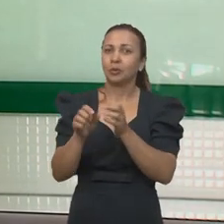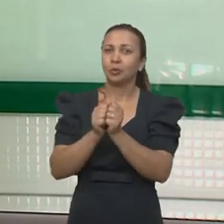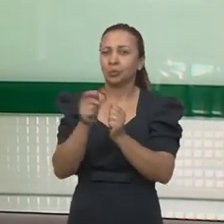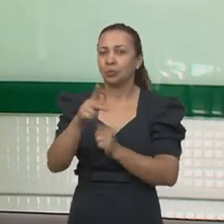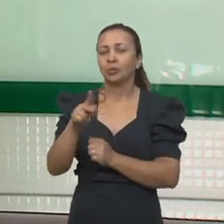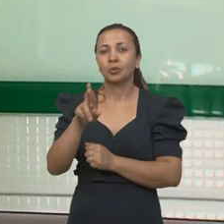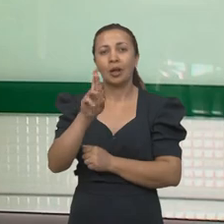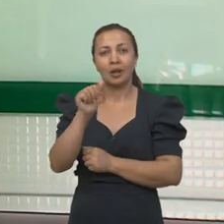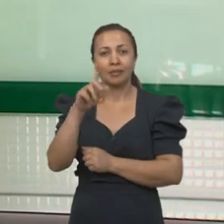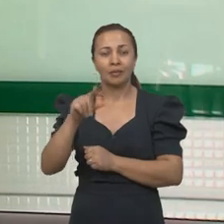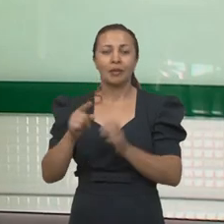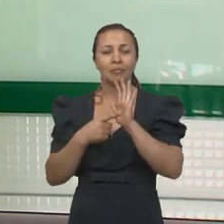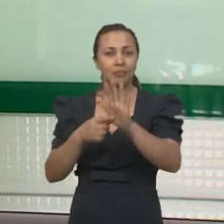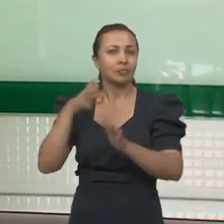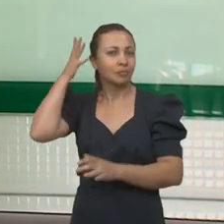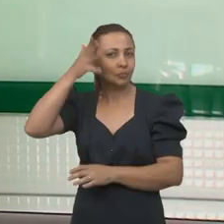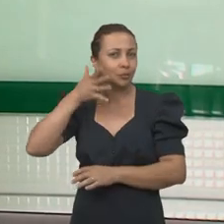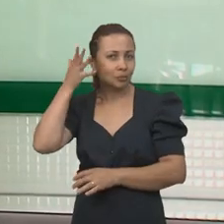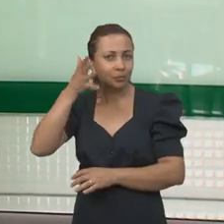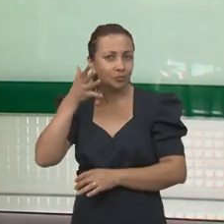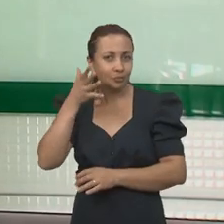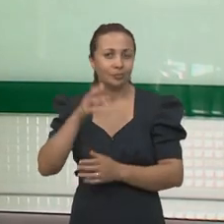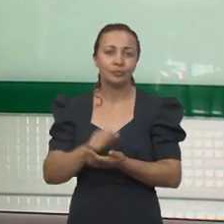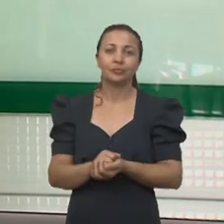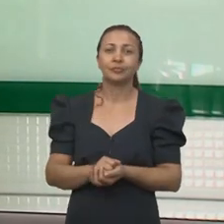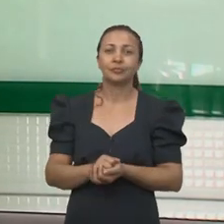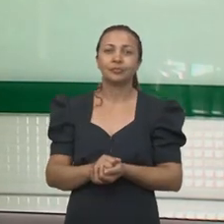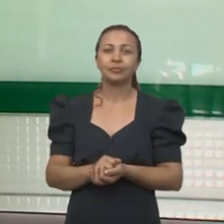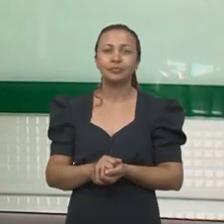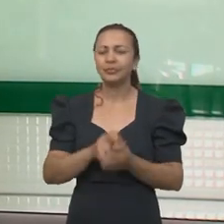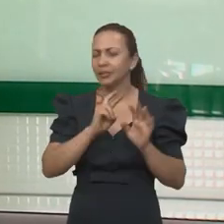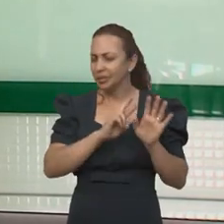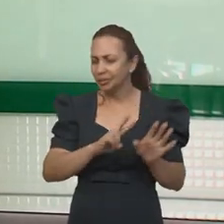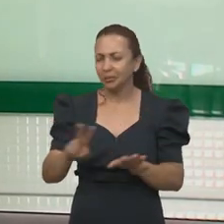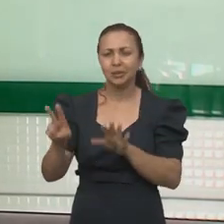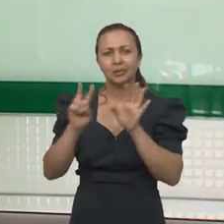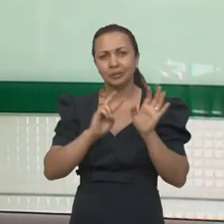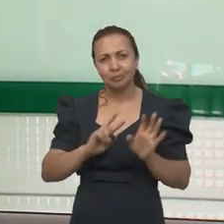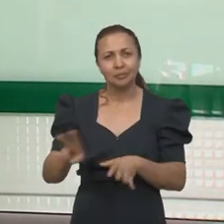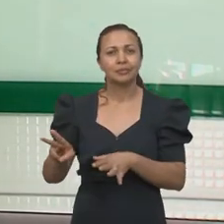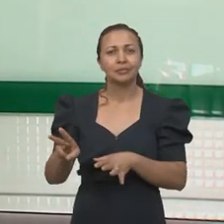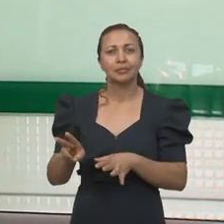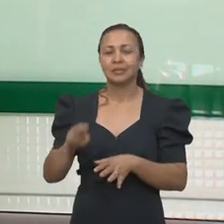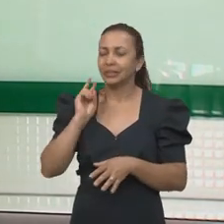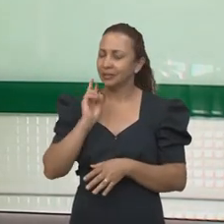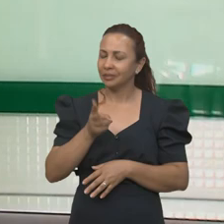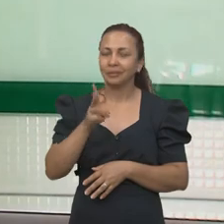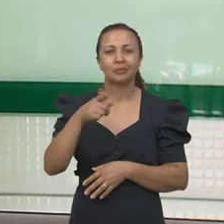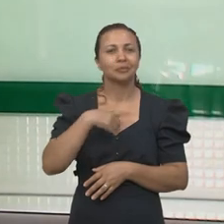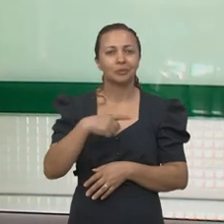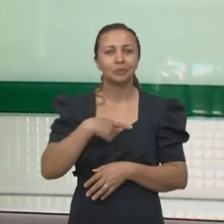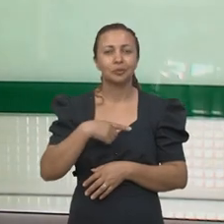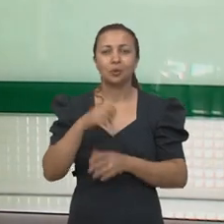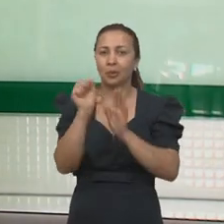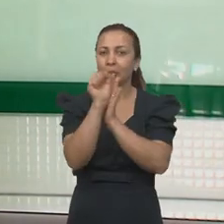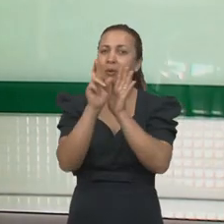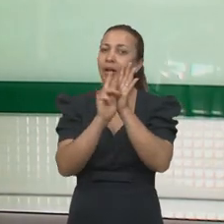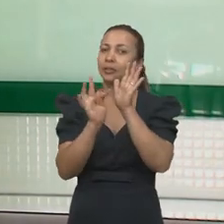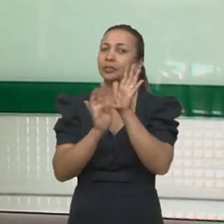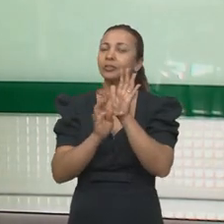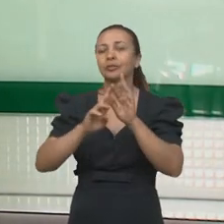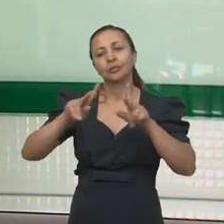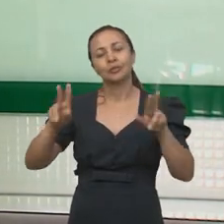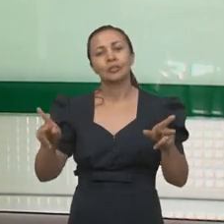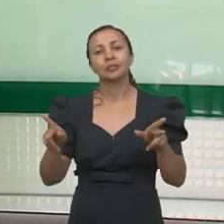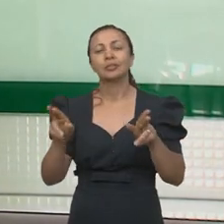e esse grupo de pesquisa apresentava seminários toda semana. E toda semana eram artigos